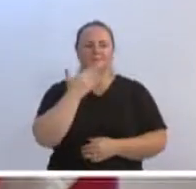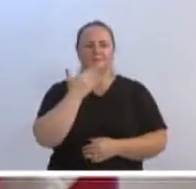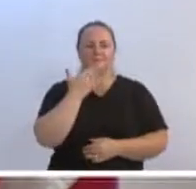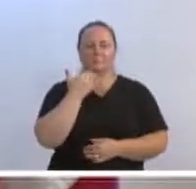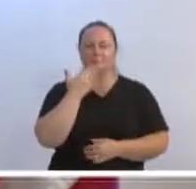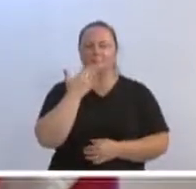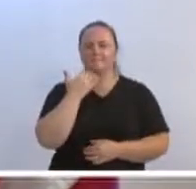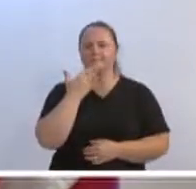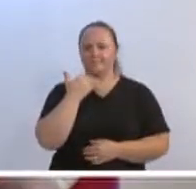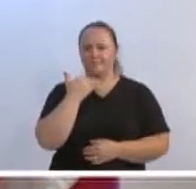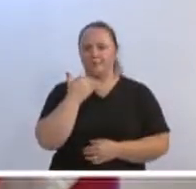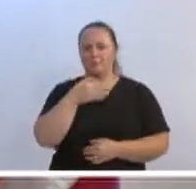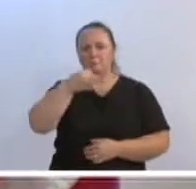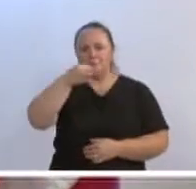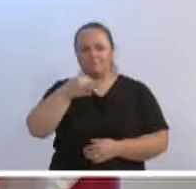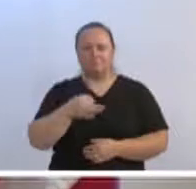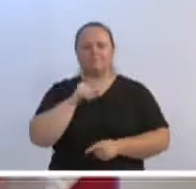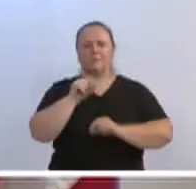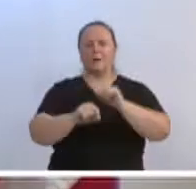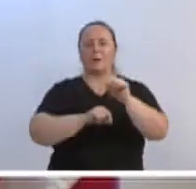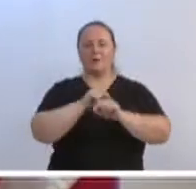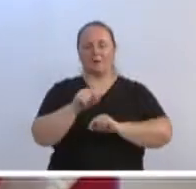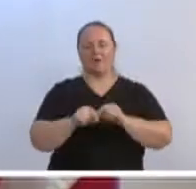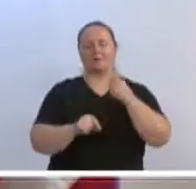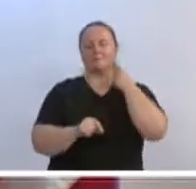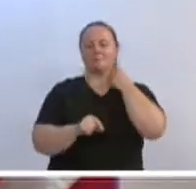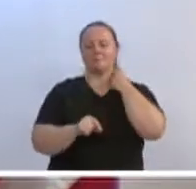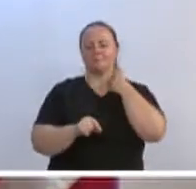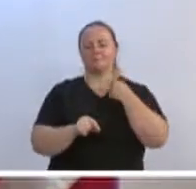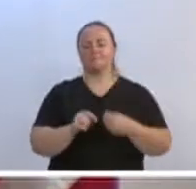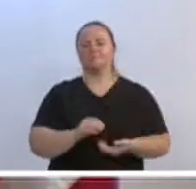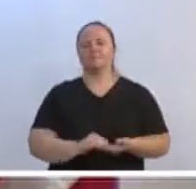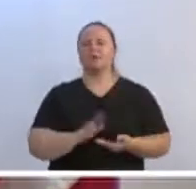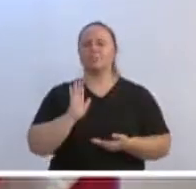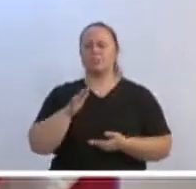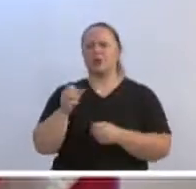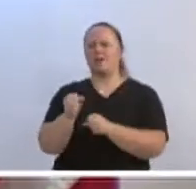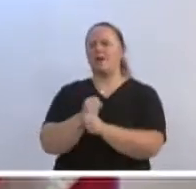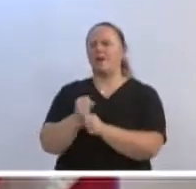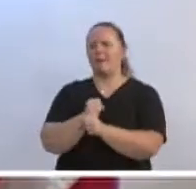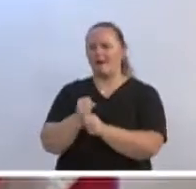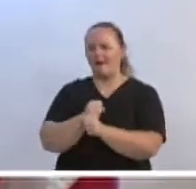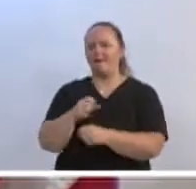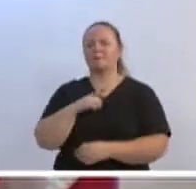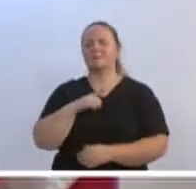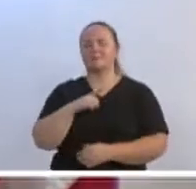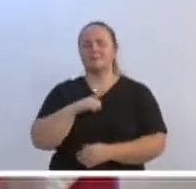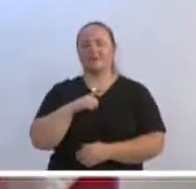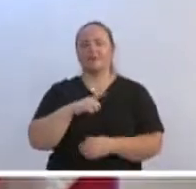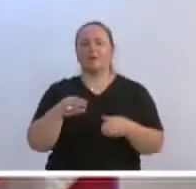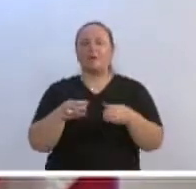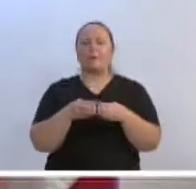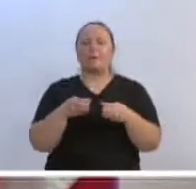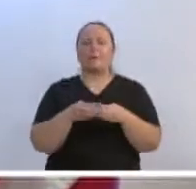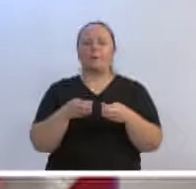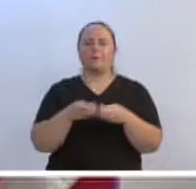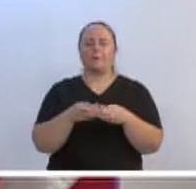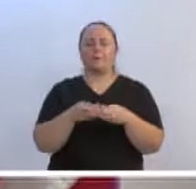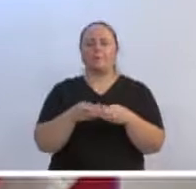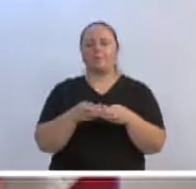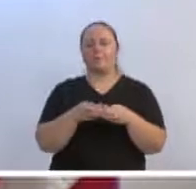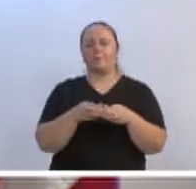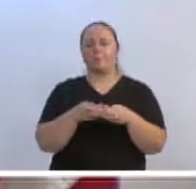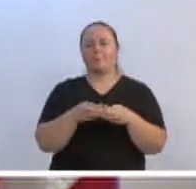ação que já acontece há alguns anos, promovido pela Fraternidade Blumenauense, com